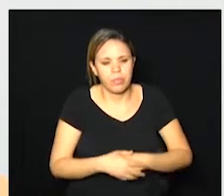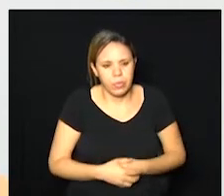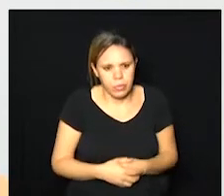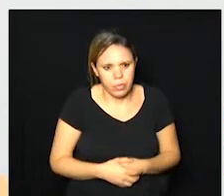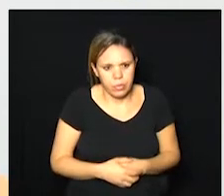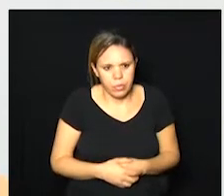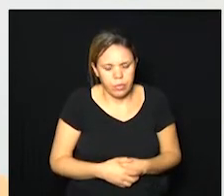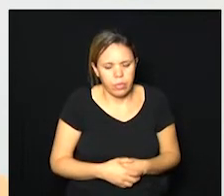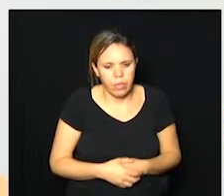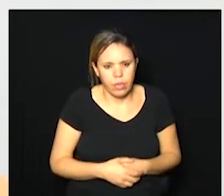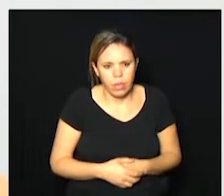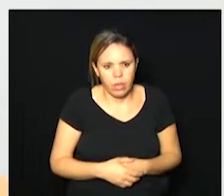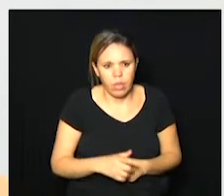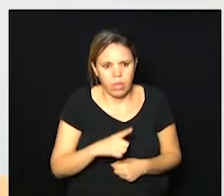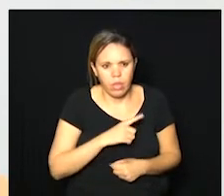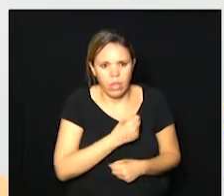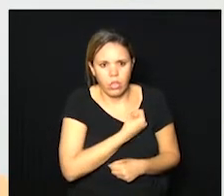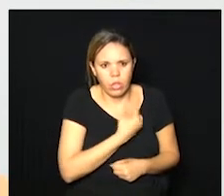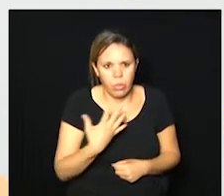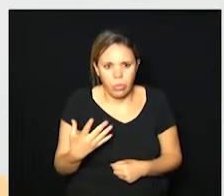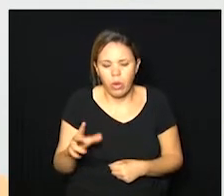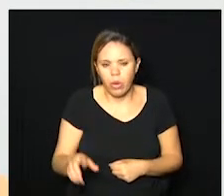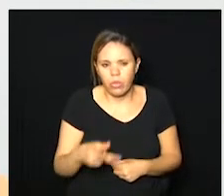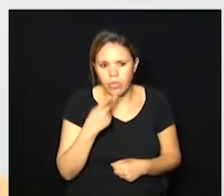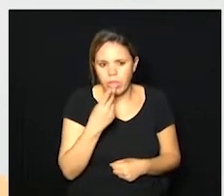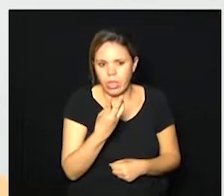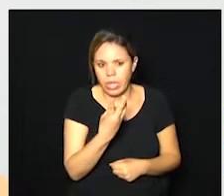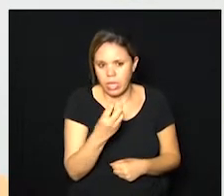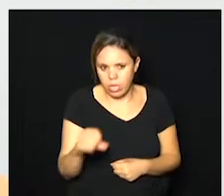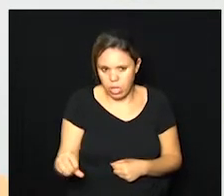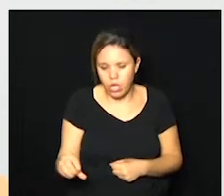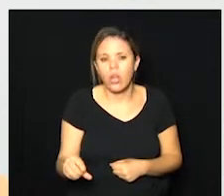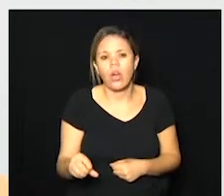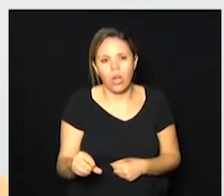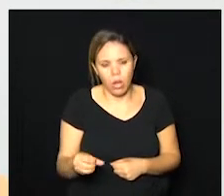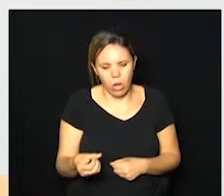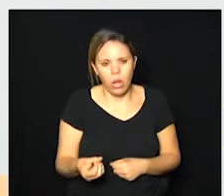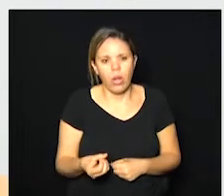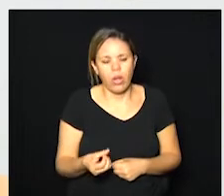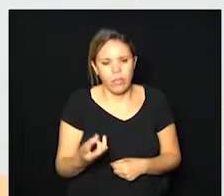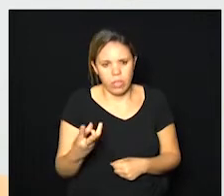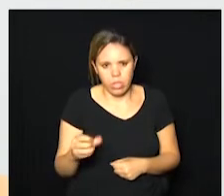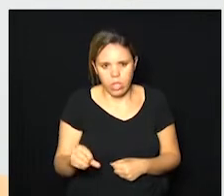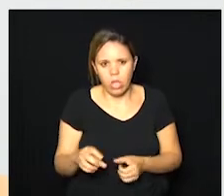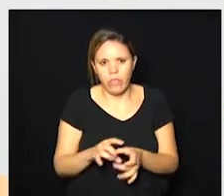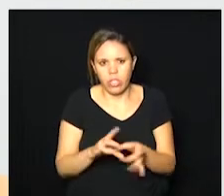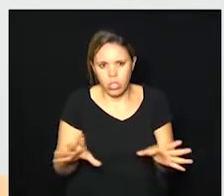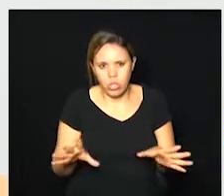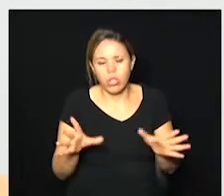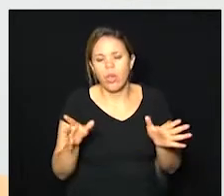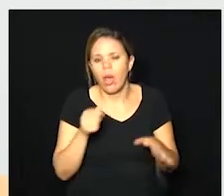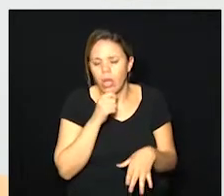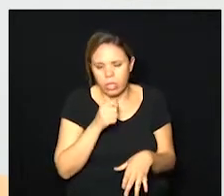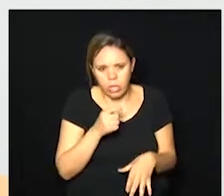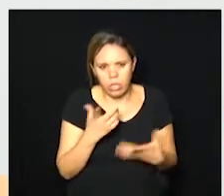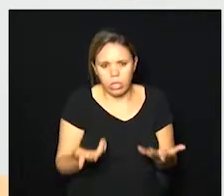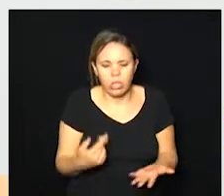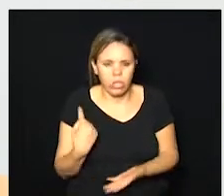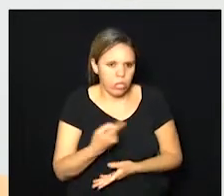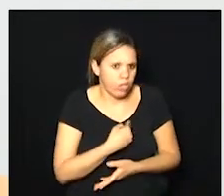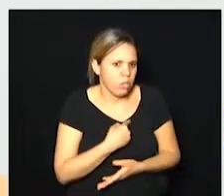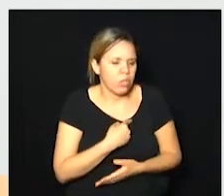eu até tenho um número fresco de hoje aqui pode divulgar 39 39 leitos nós vamos divulgar logo e nós estamos como eu